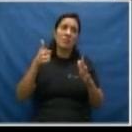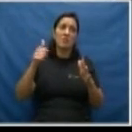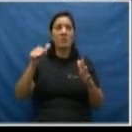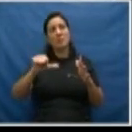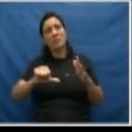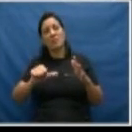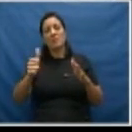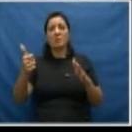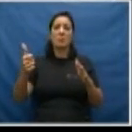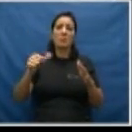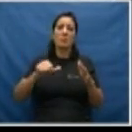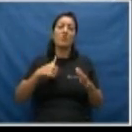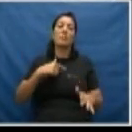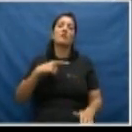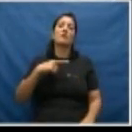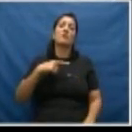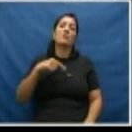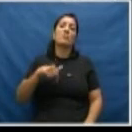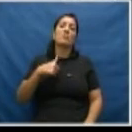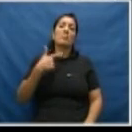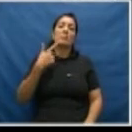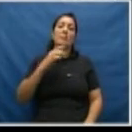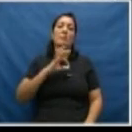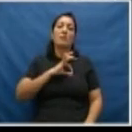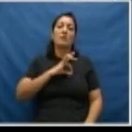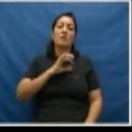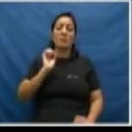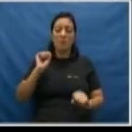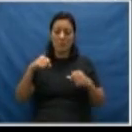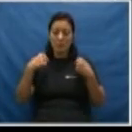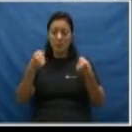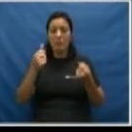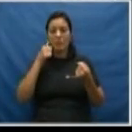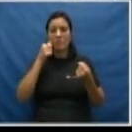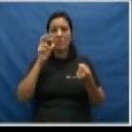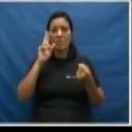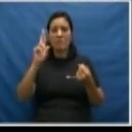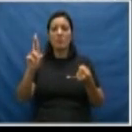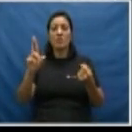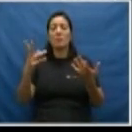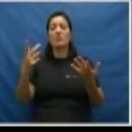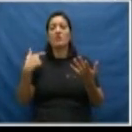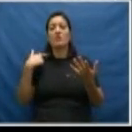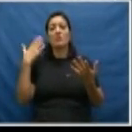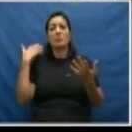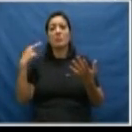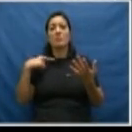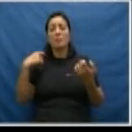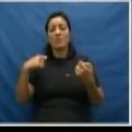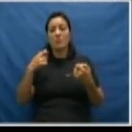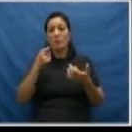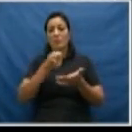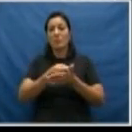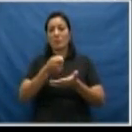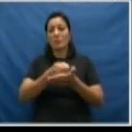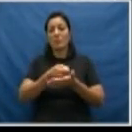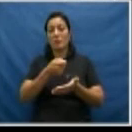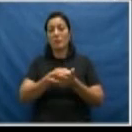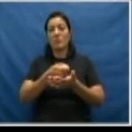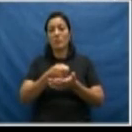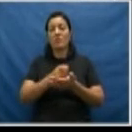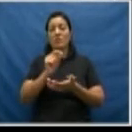mas temos uma delegacia da mulher, delegadas aplicadas. Nós tínhamos funcionando e precisamos cobrar novamente